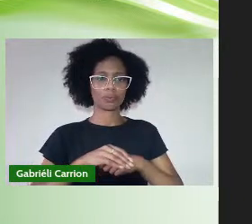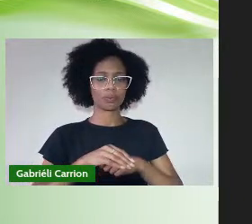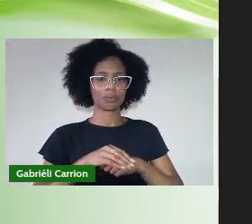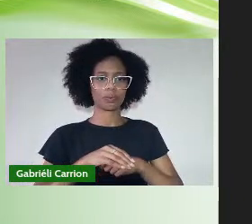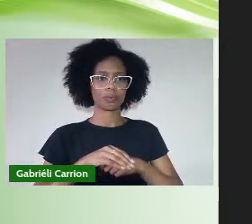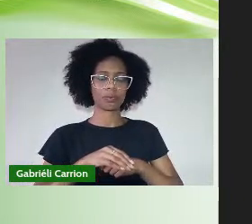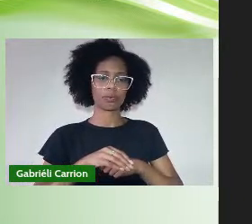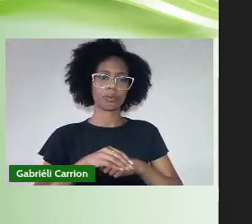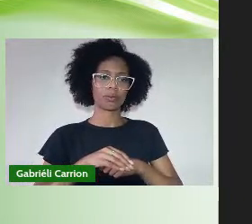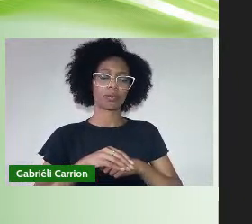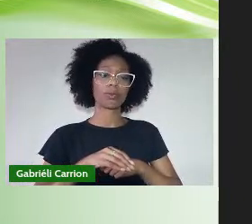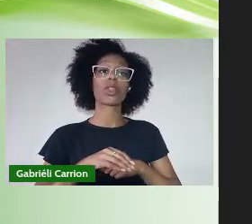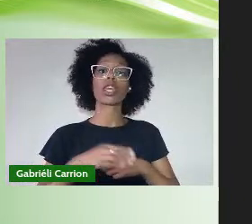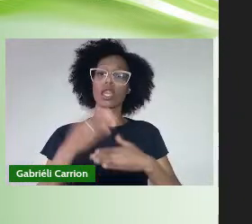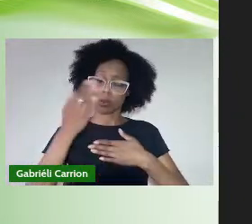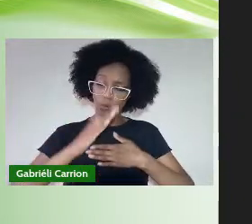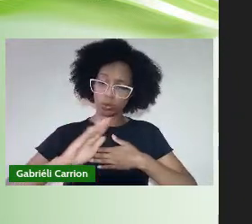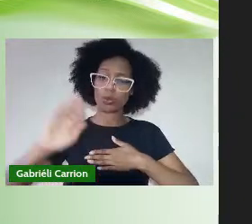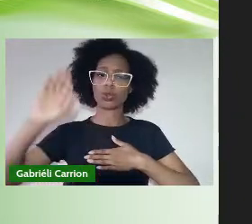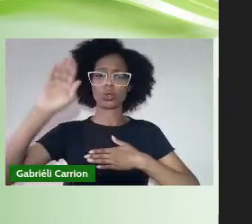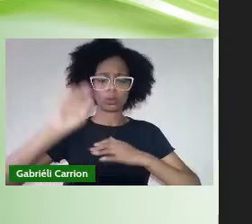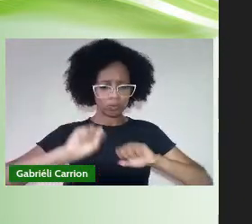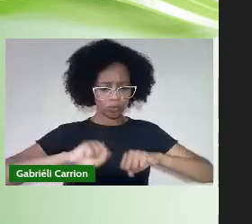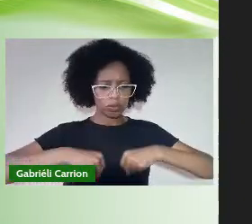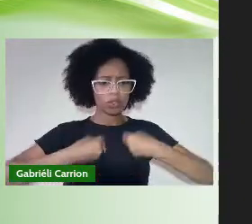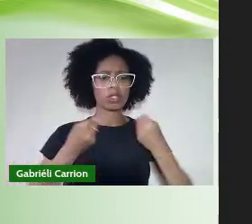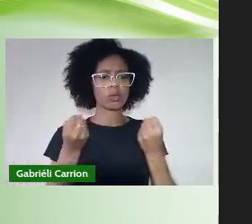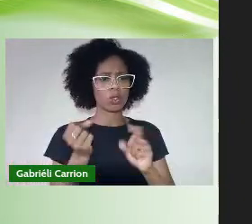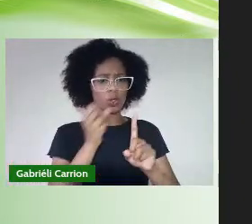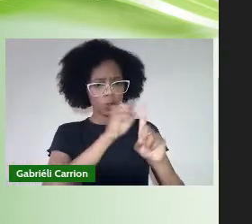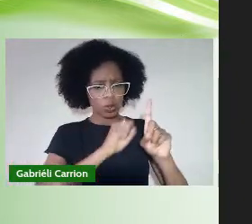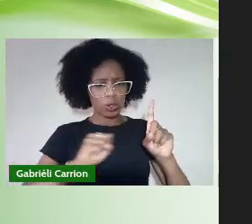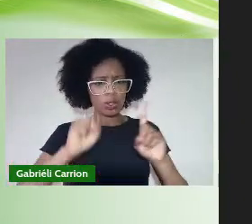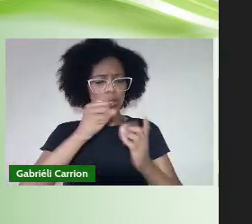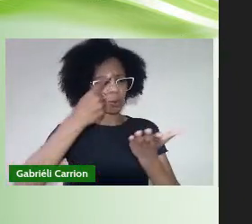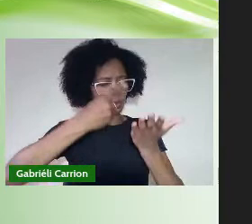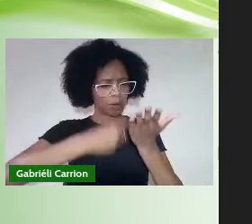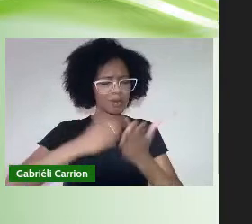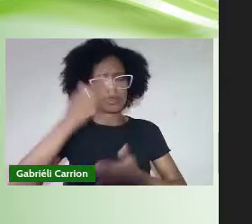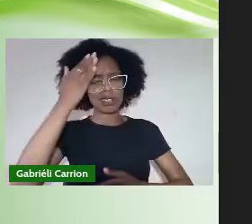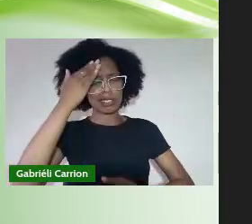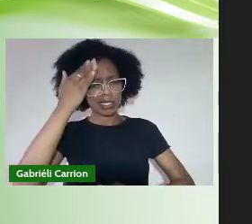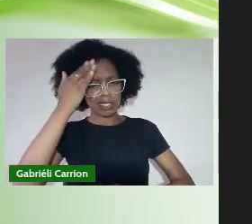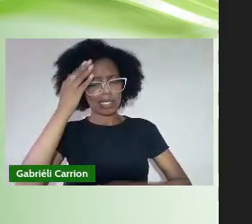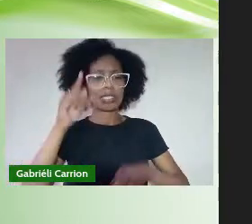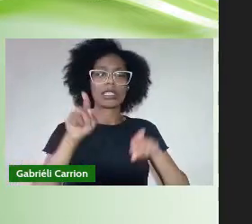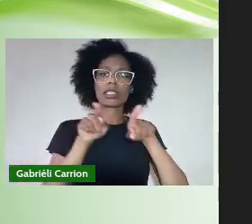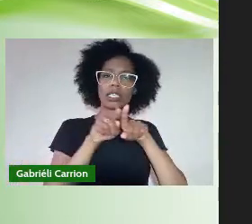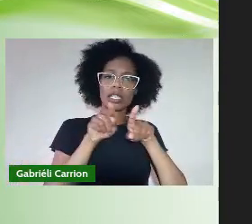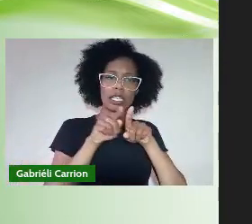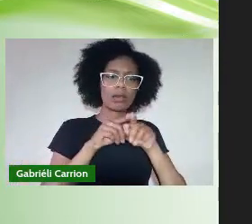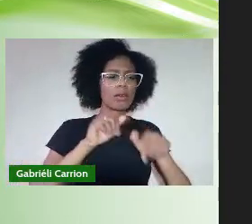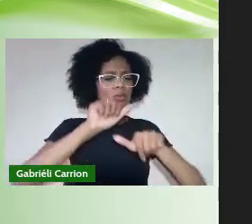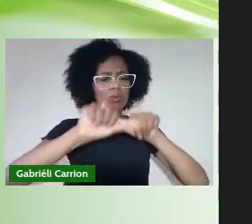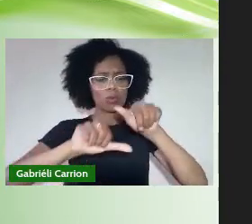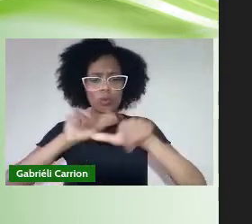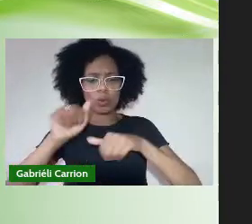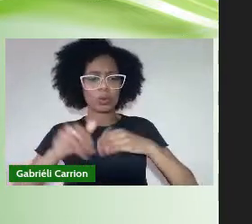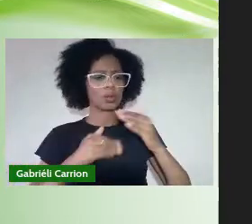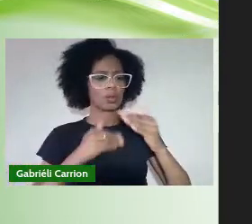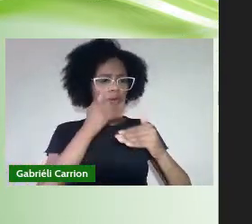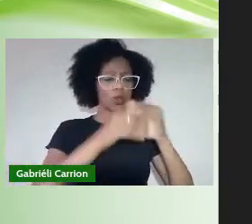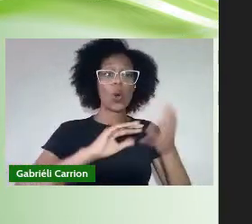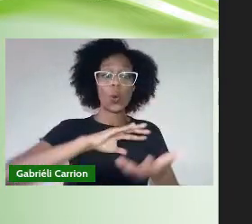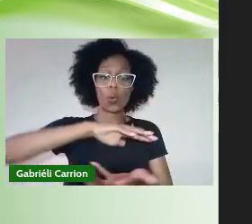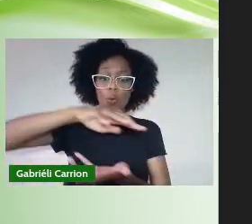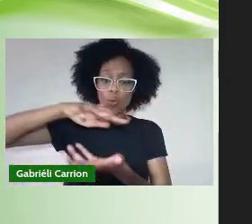Juro fazer uso ético e socialmente comprometido dos saberes Para ser agente da mudança e da construção de um mundo Onde